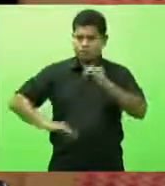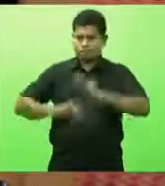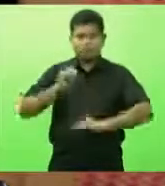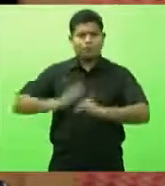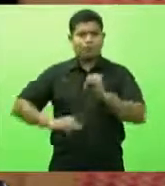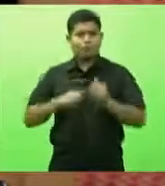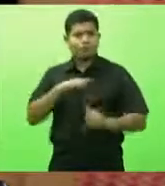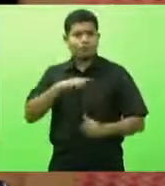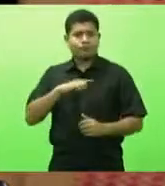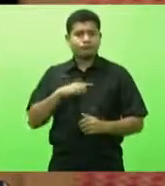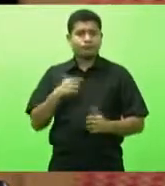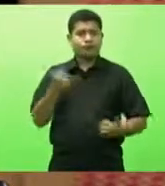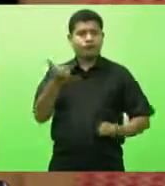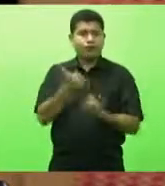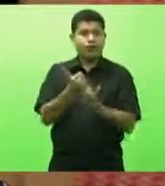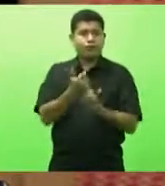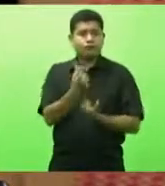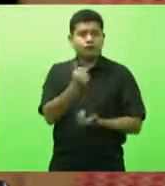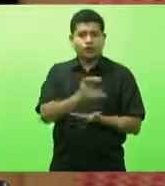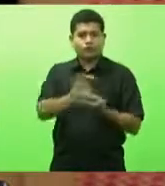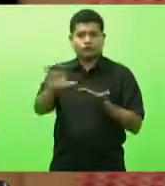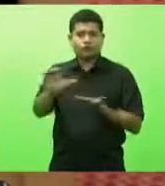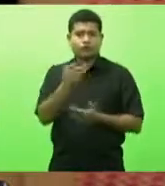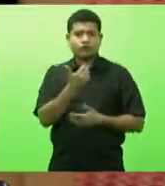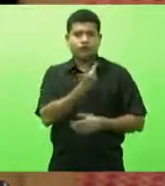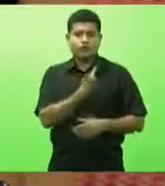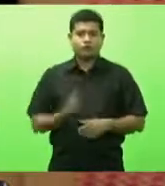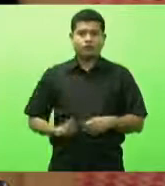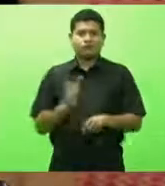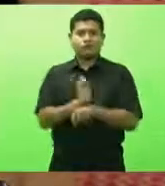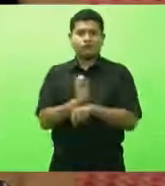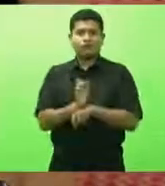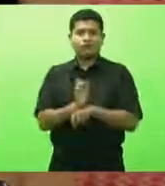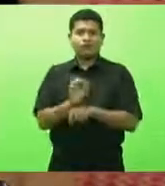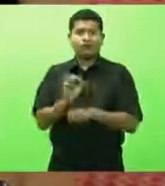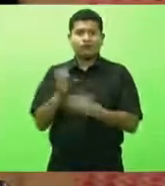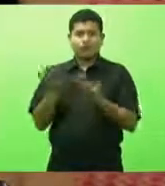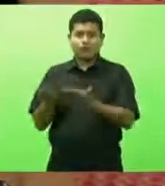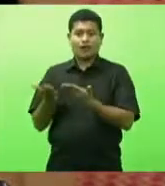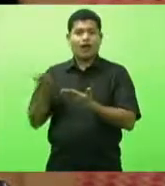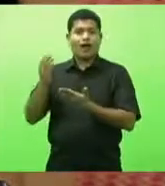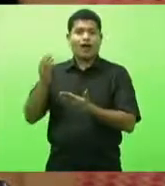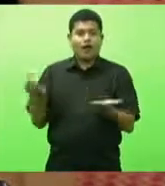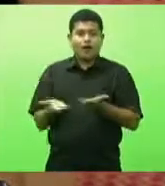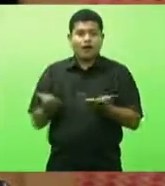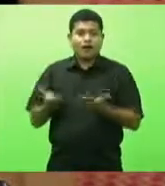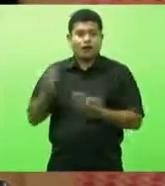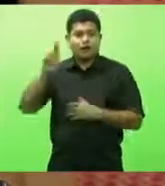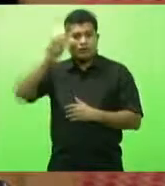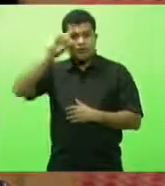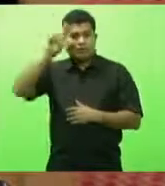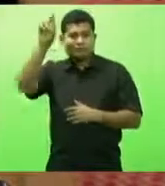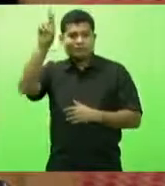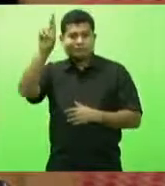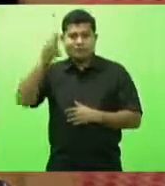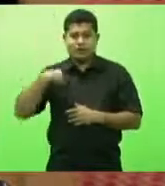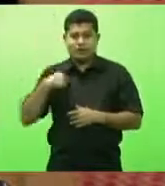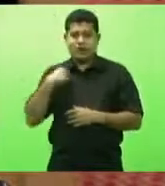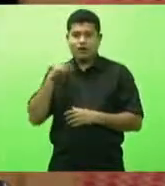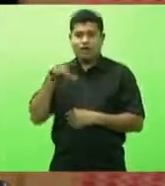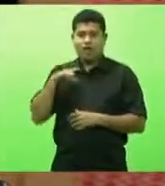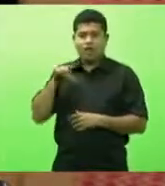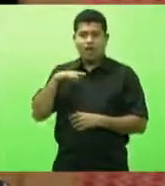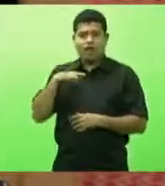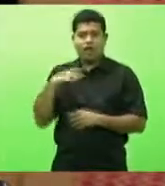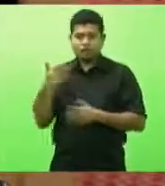apoio de recursos ao governo do Estado, com um administrador que tem essa visão, como o Max tem,